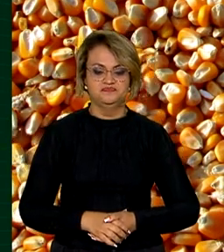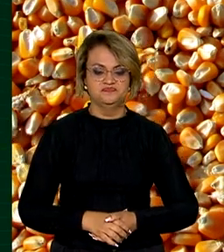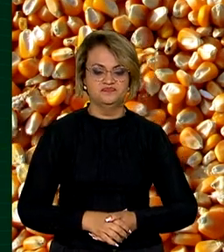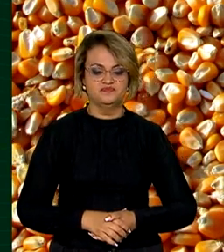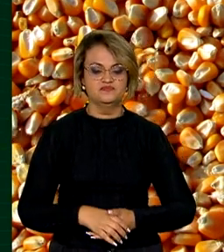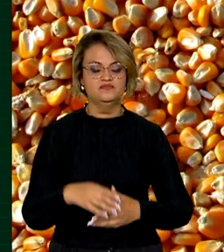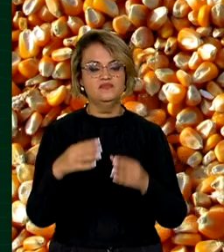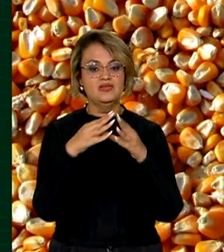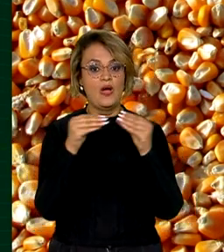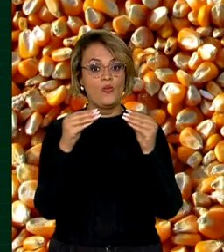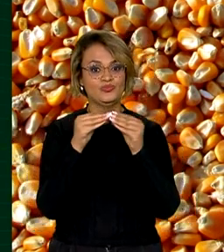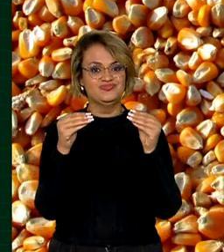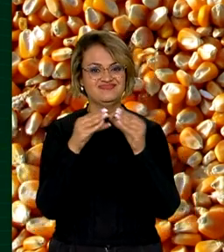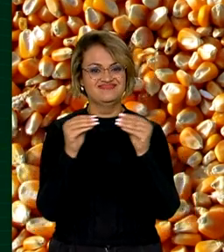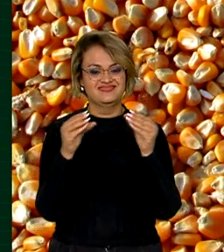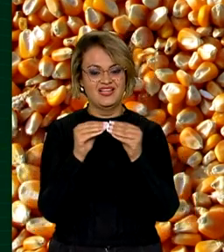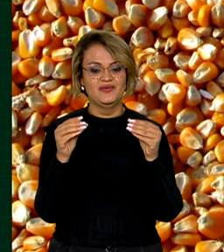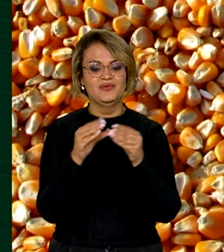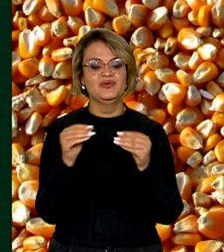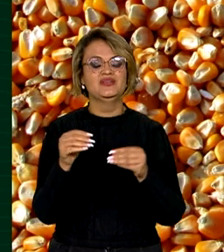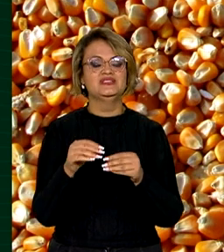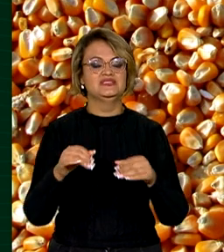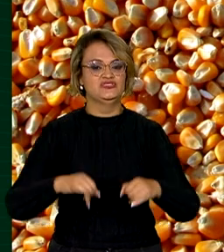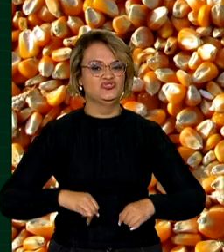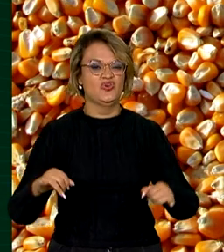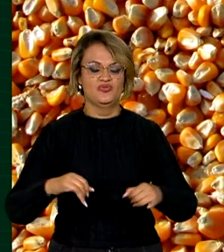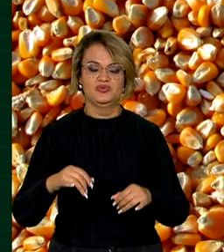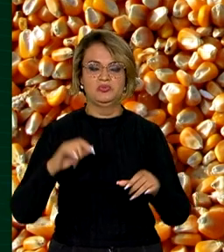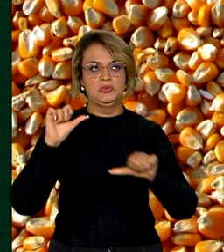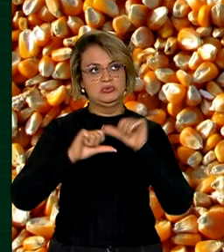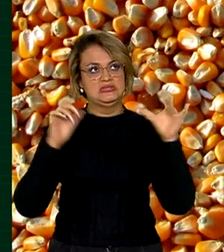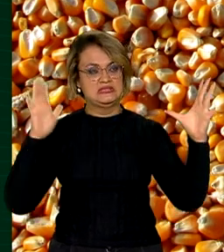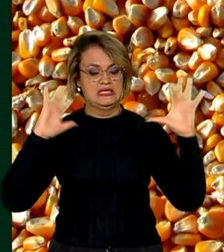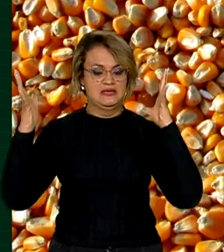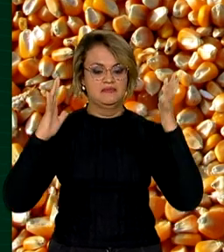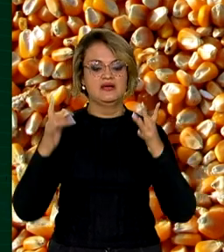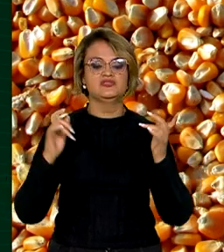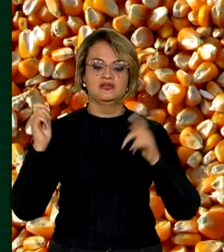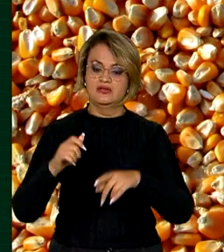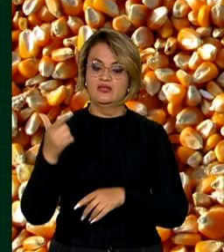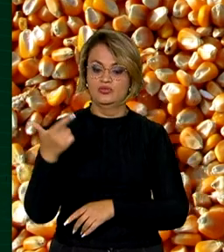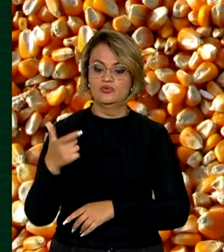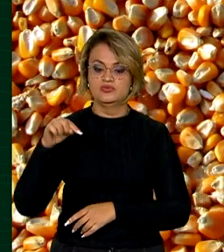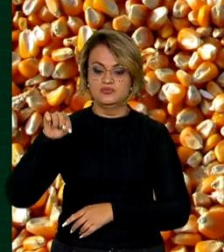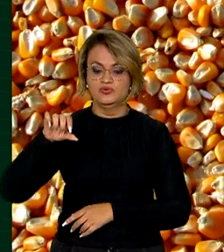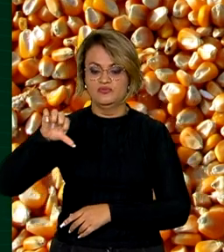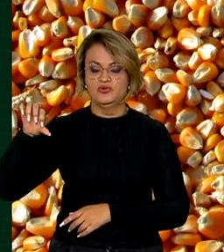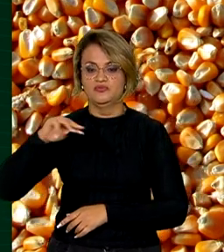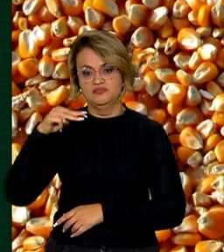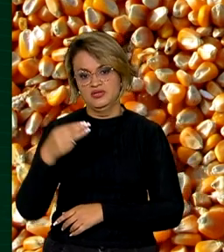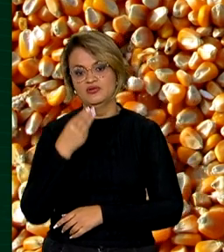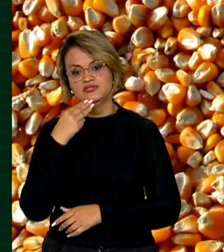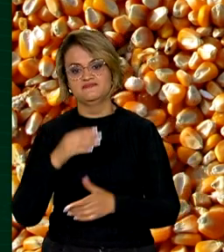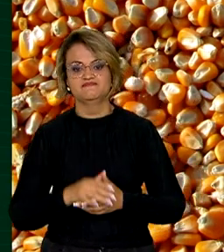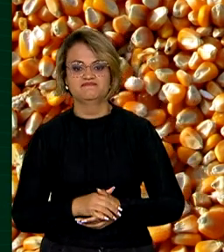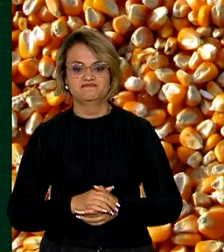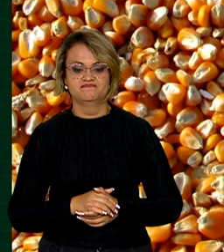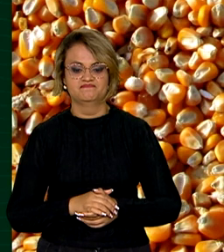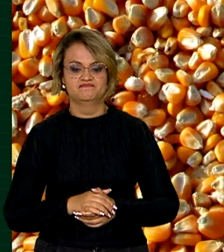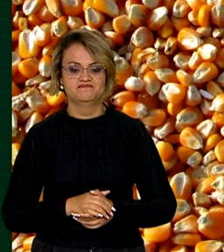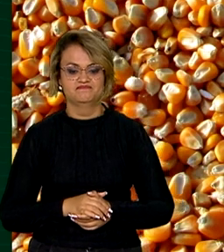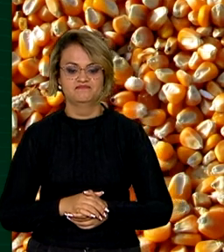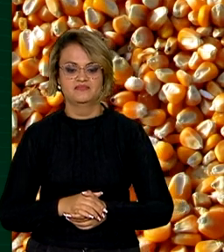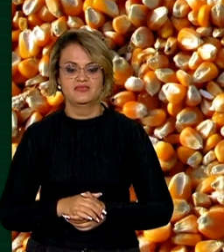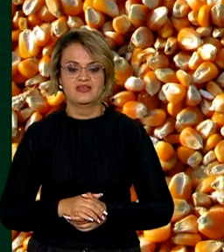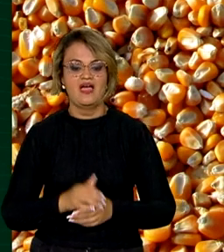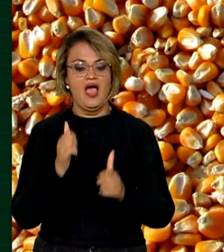O algodão, que sofre os efeitos do el ninho, deve ficar em 2,99 milhões de toneladas.